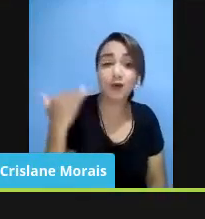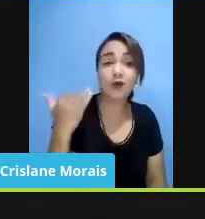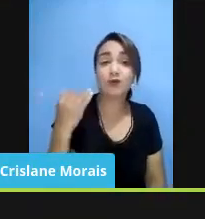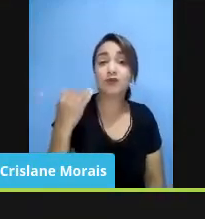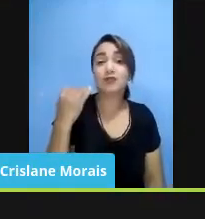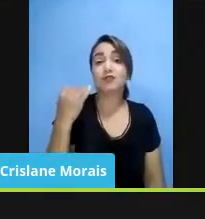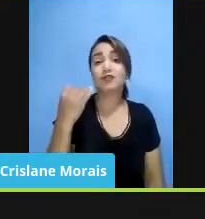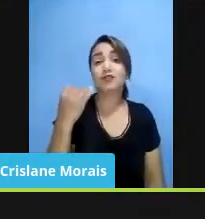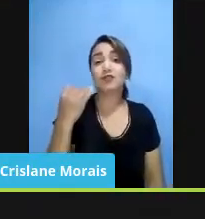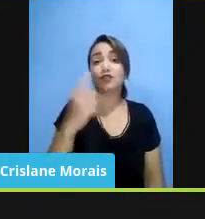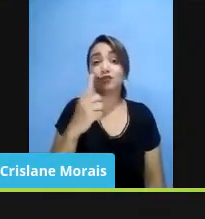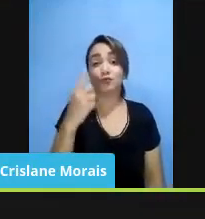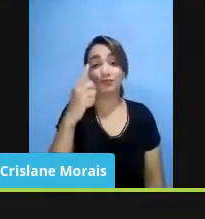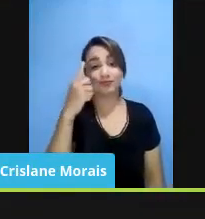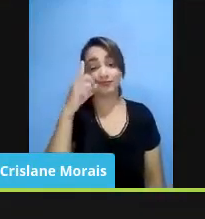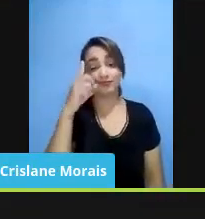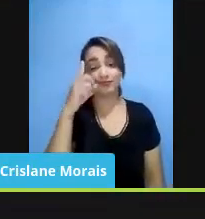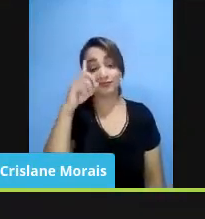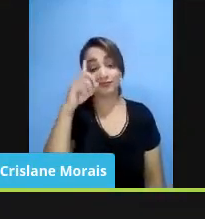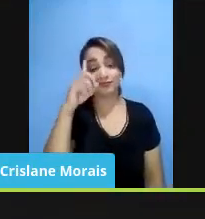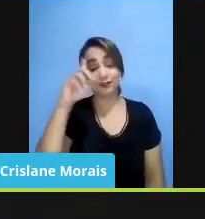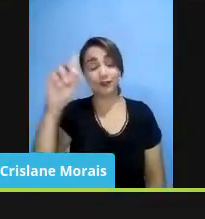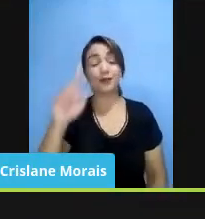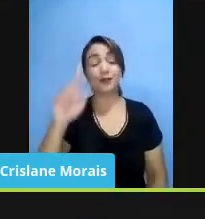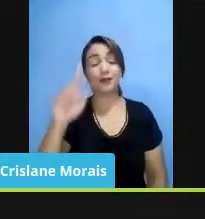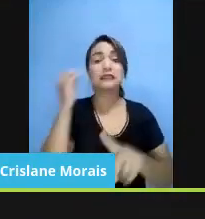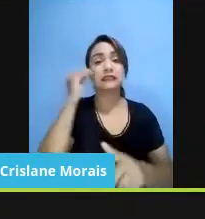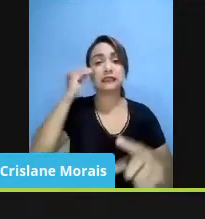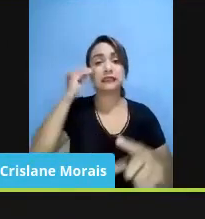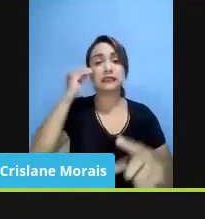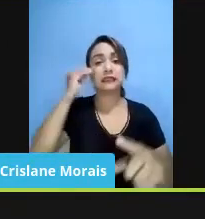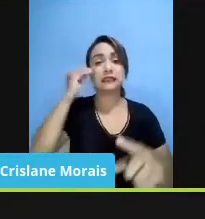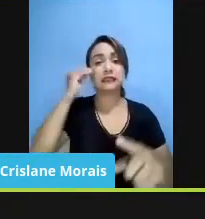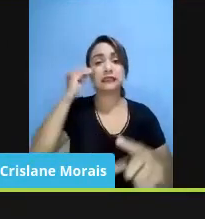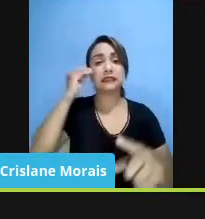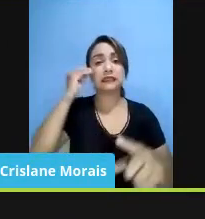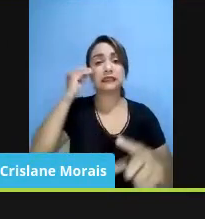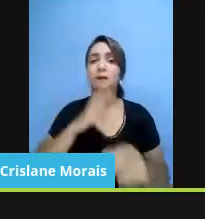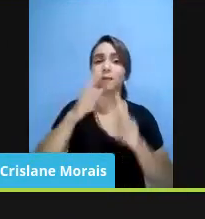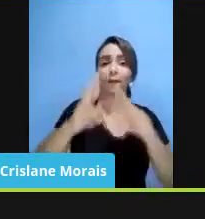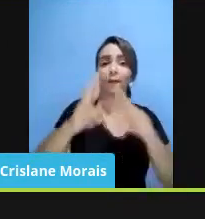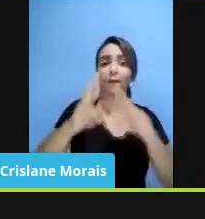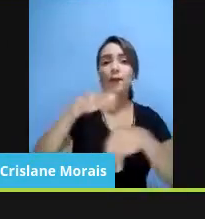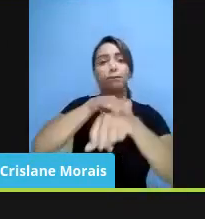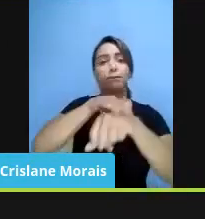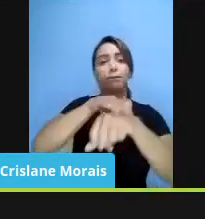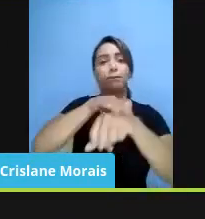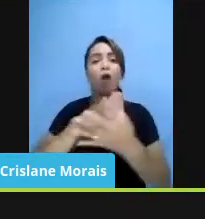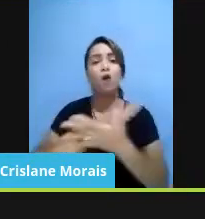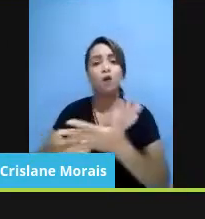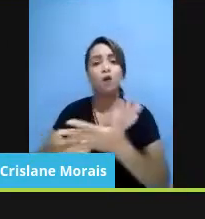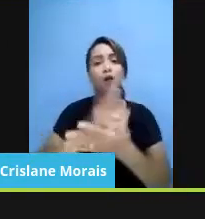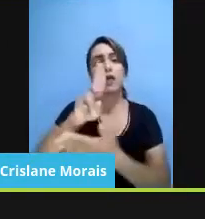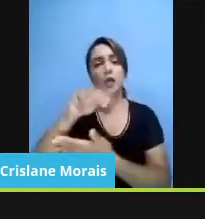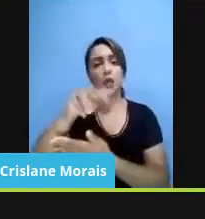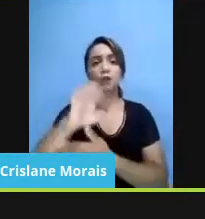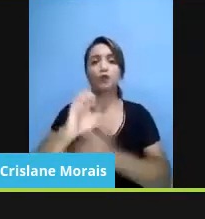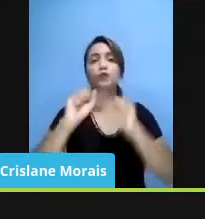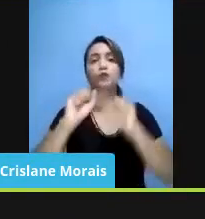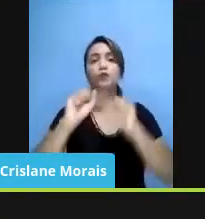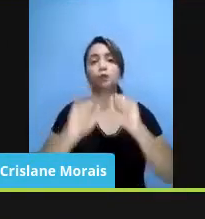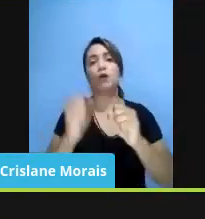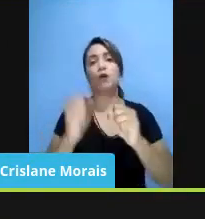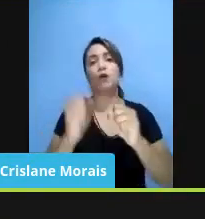forma que a gente tenta de se conectar da forma que dá, tentar dar alguma resposta, alguma coisa que a Uni possa oferecer também aos estudantes